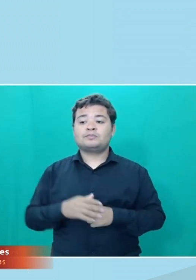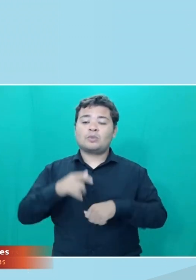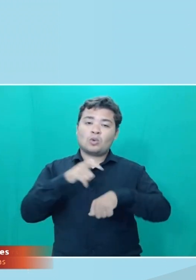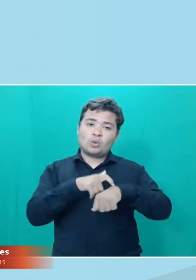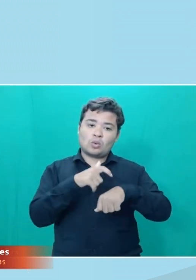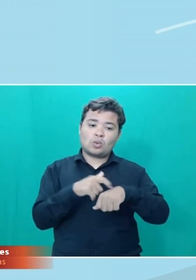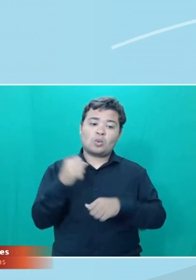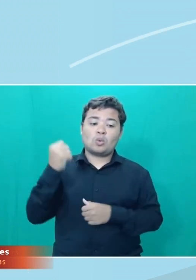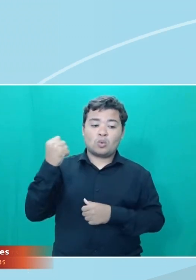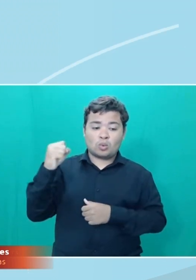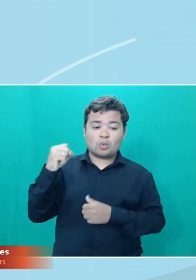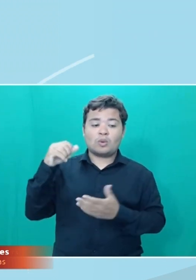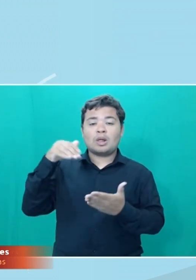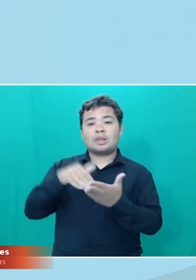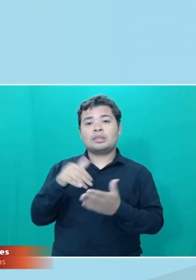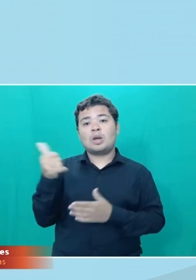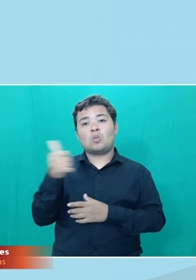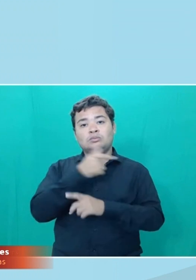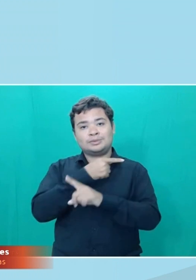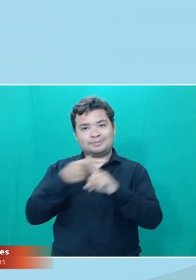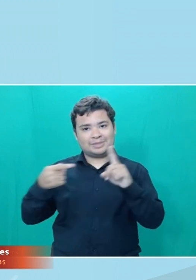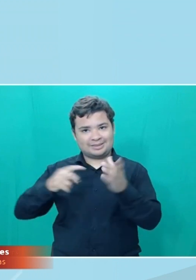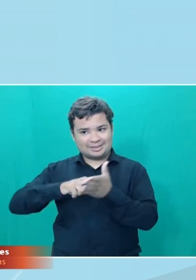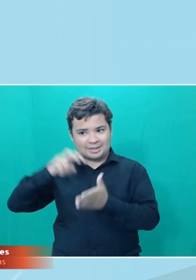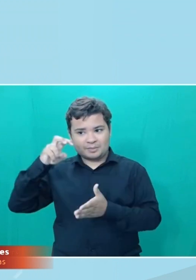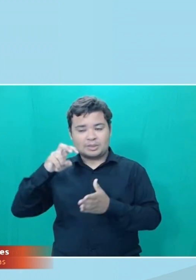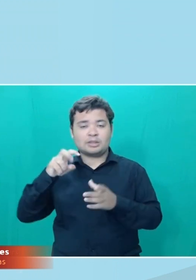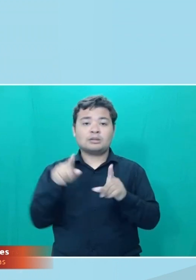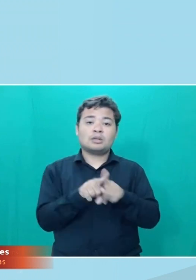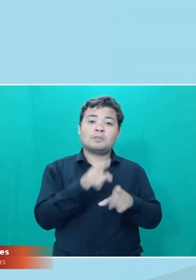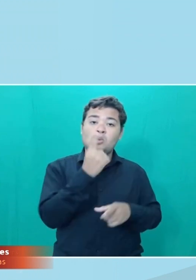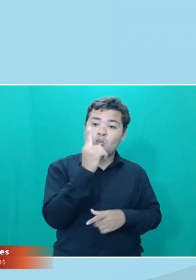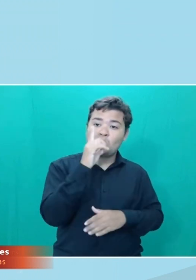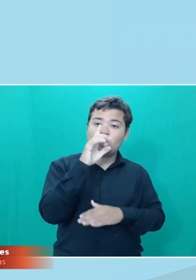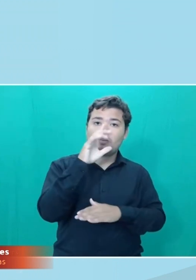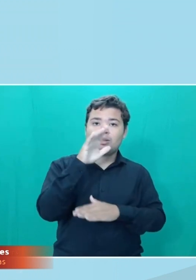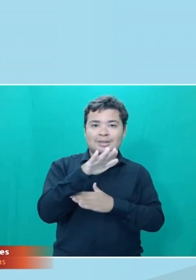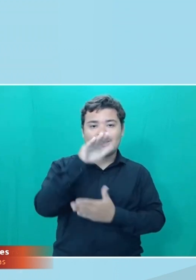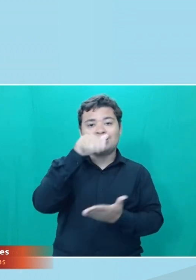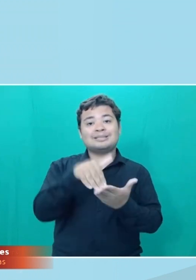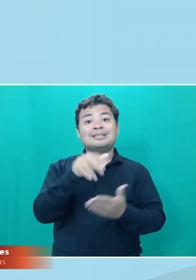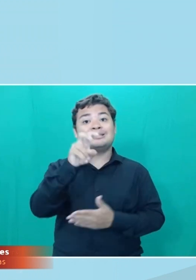das 8 às 11h30 da manhã e da 1 às 5 da tarde.